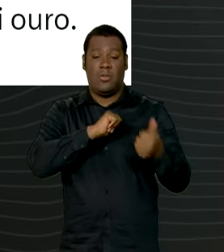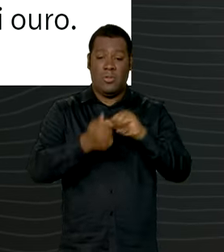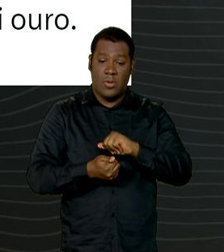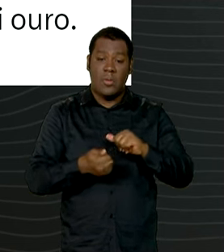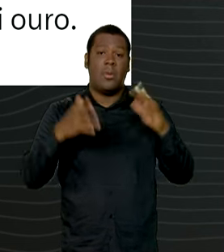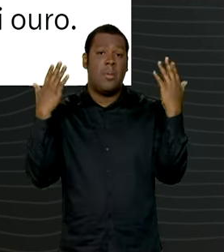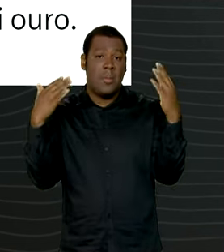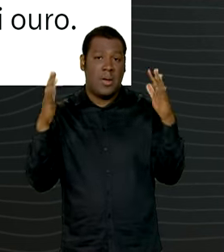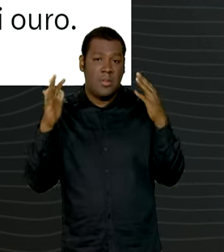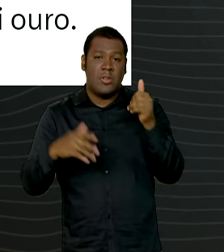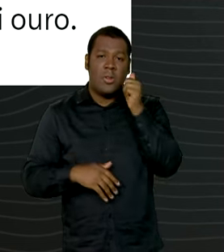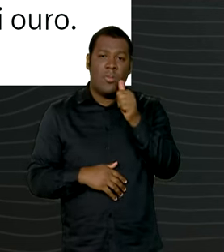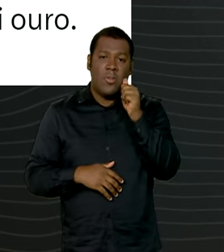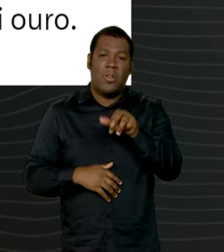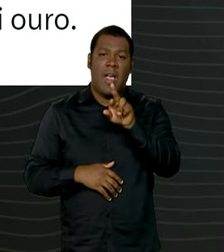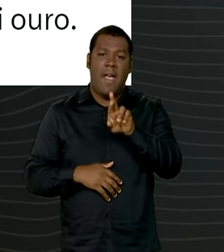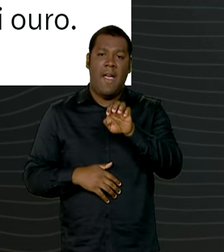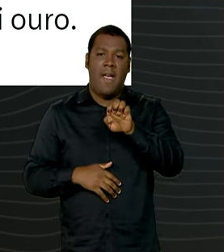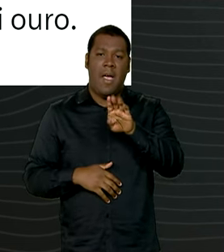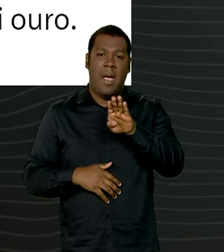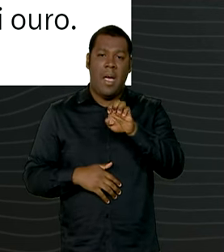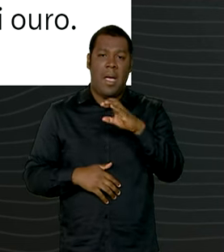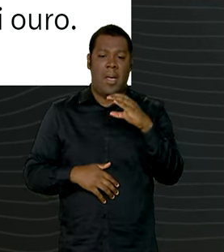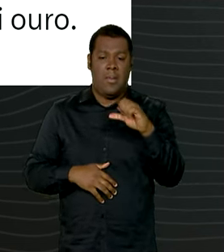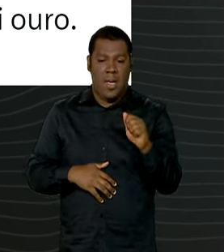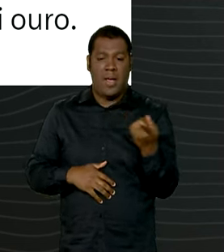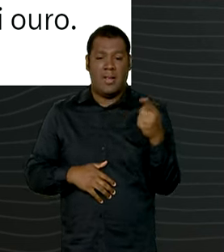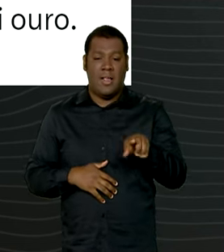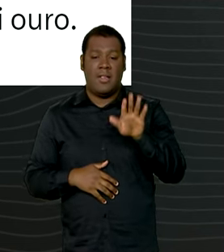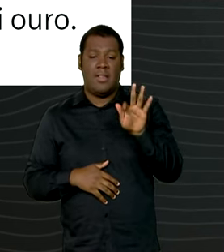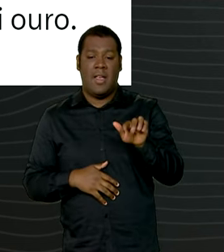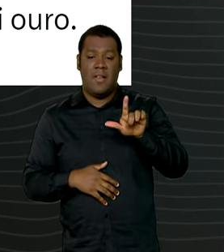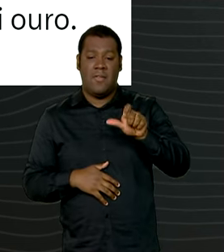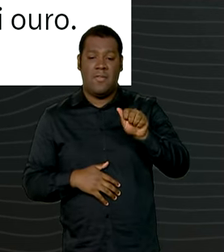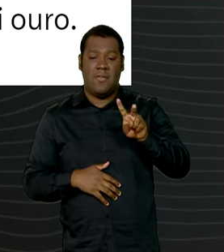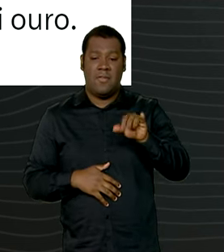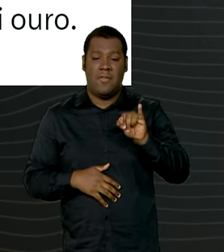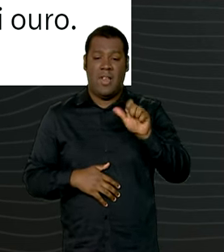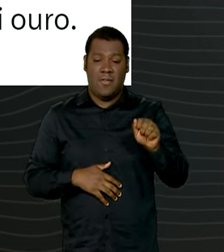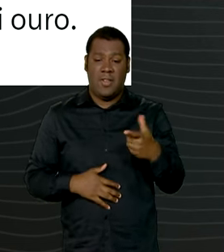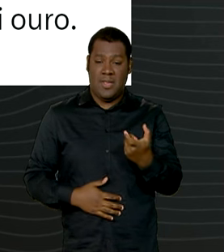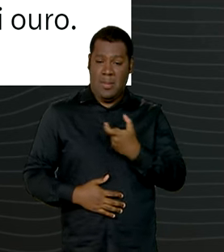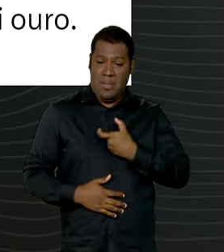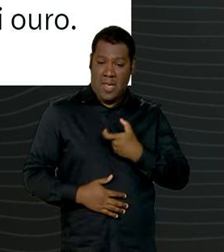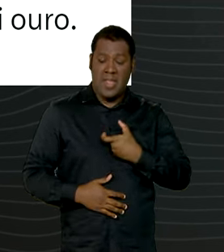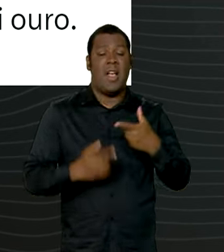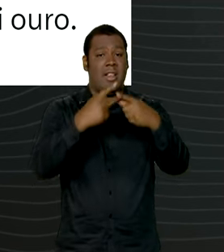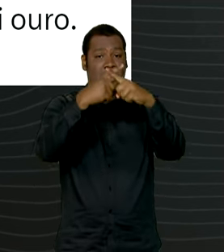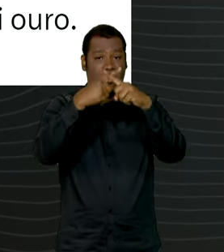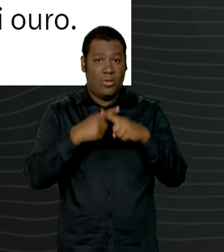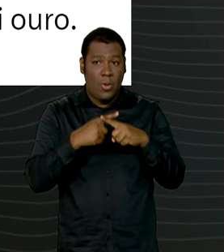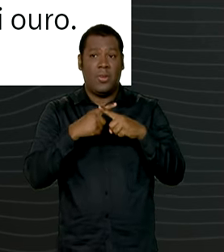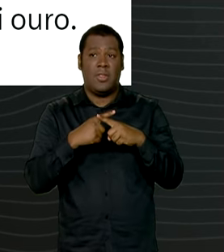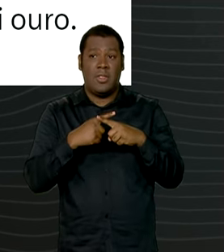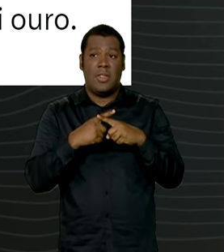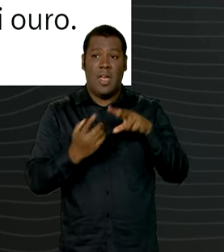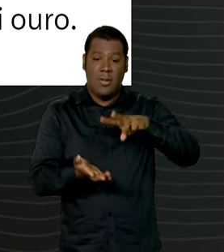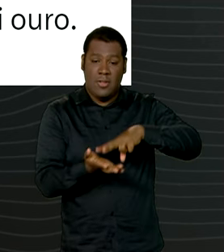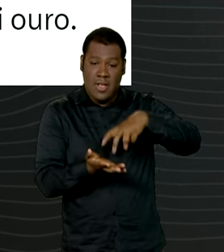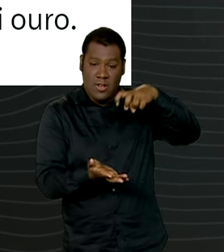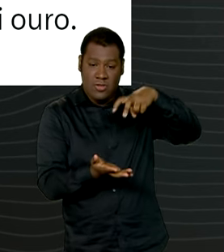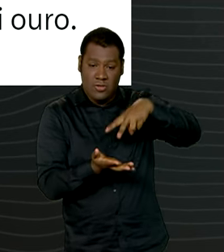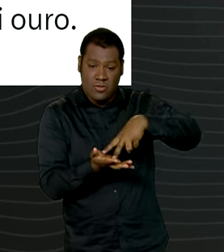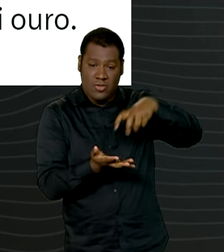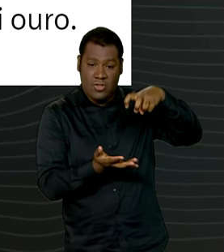atletas Rebeca Andrade e Flávia Saraiva pelas medalhas conquistadas no torneio de ginástica olímpica de Gessolo, na